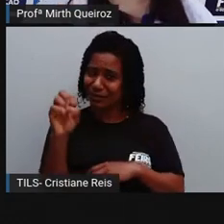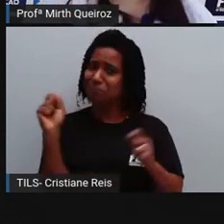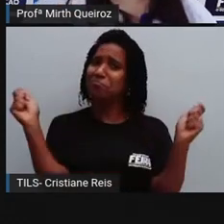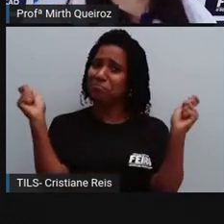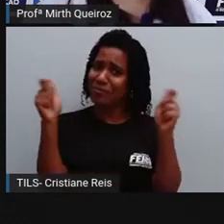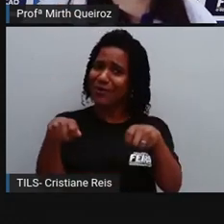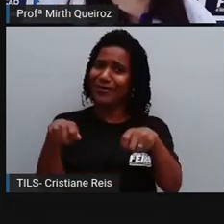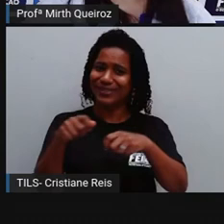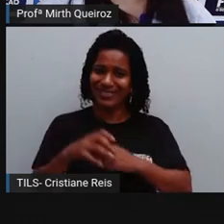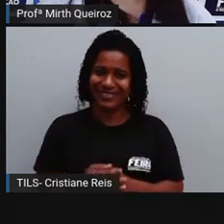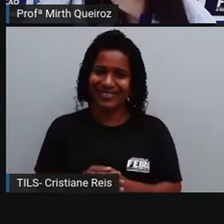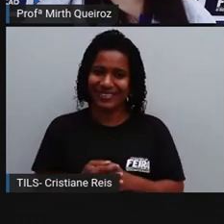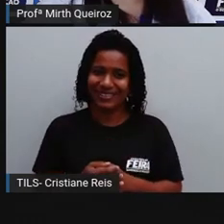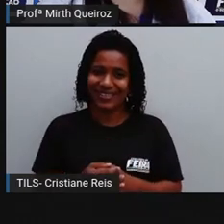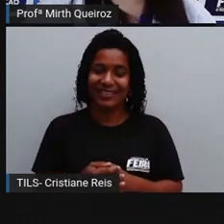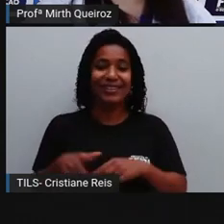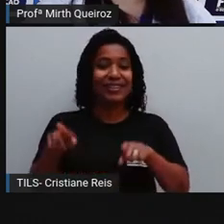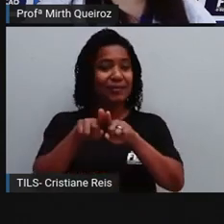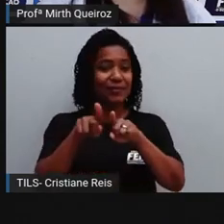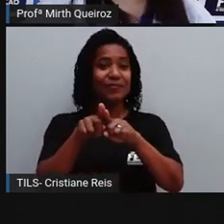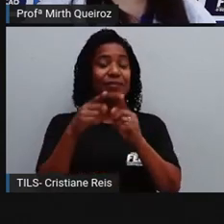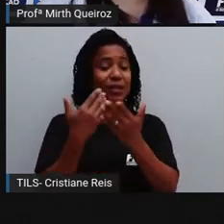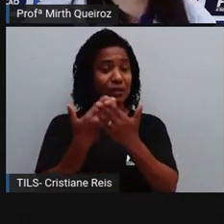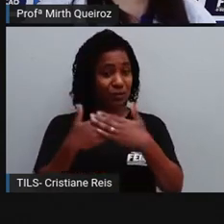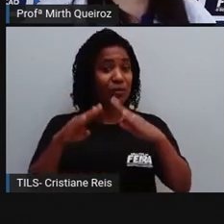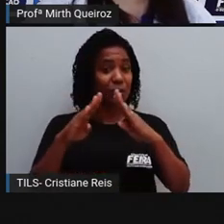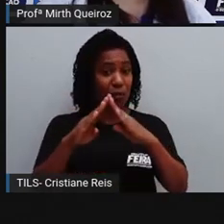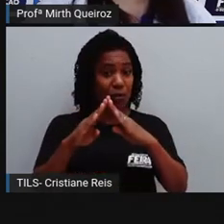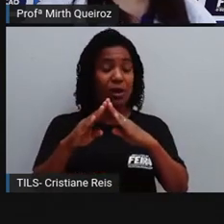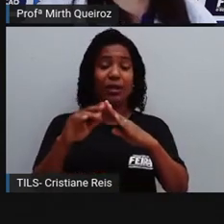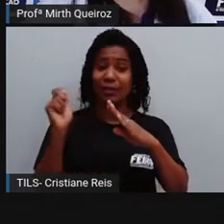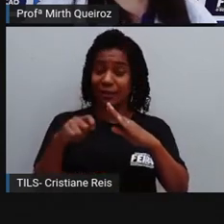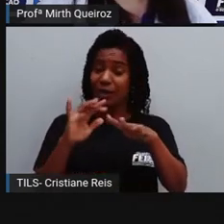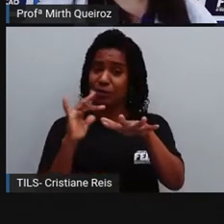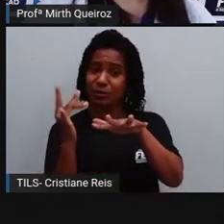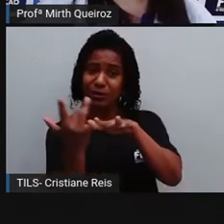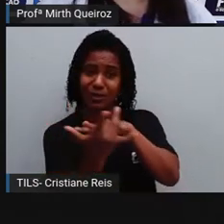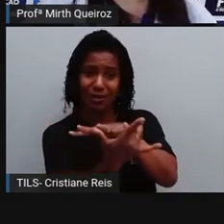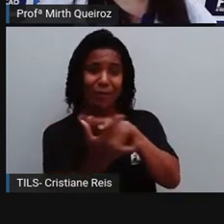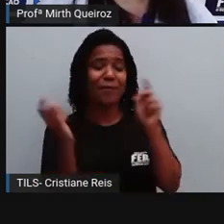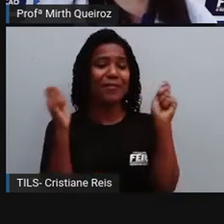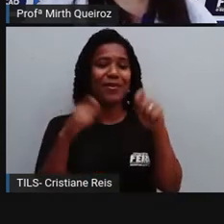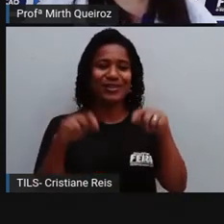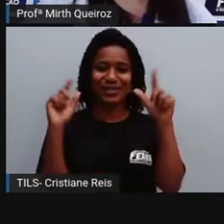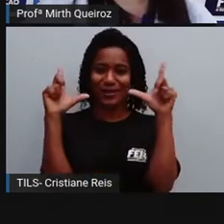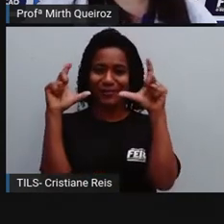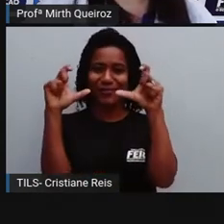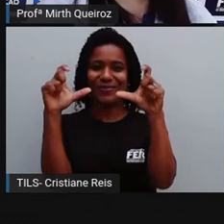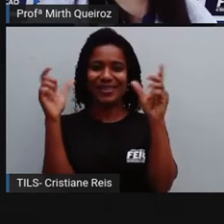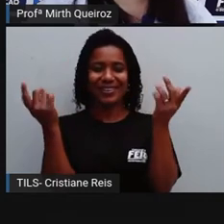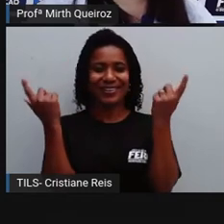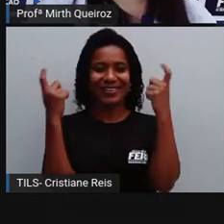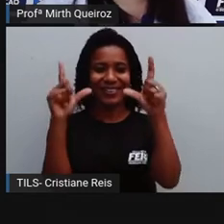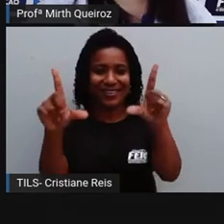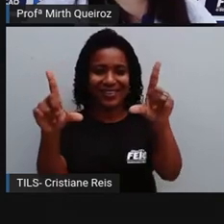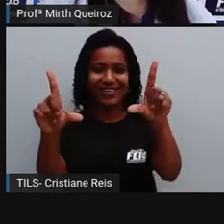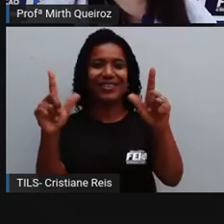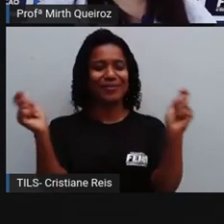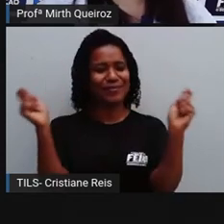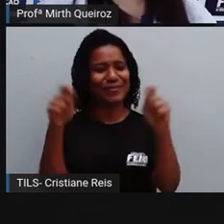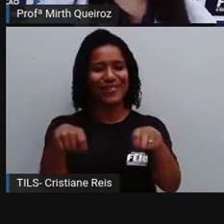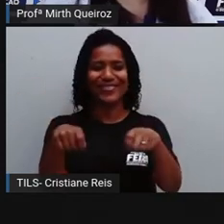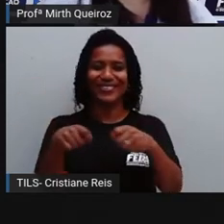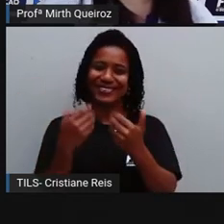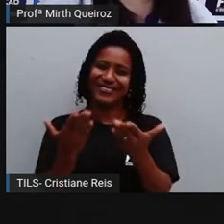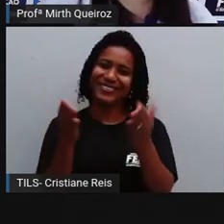A escola de vocês, caso a escola de vocês tenham redes sociais, para que a gente veja esse trabalho, que eu tenho certeza que vai ser